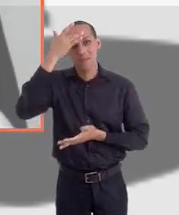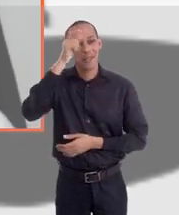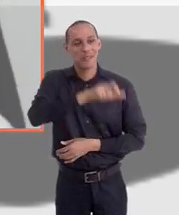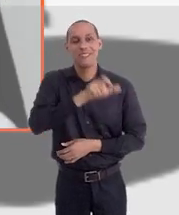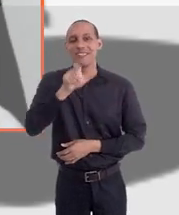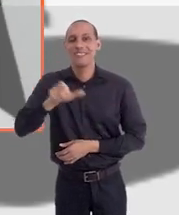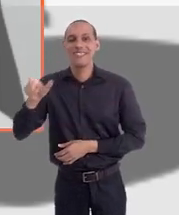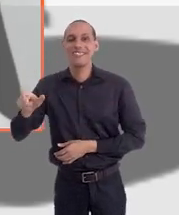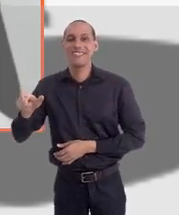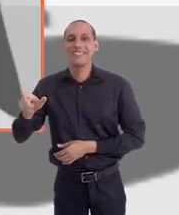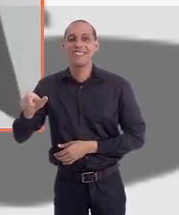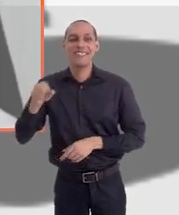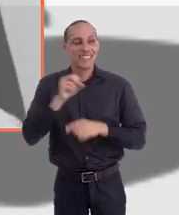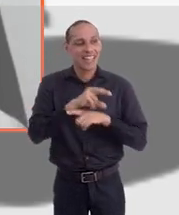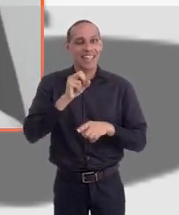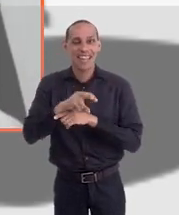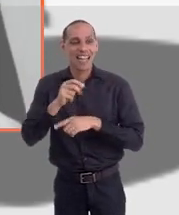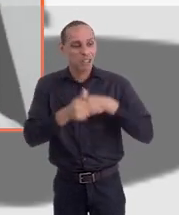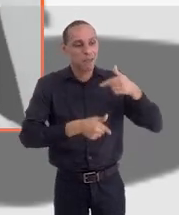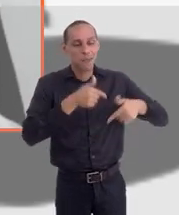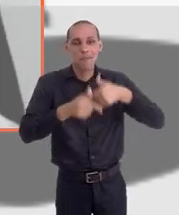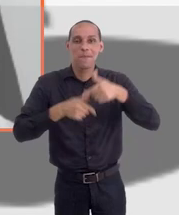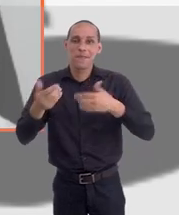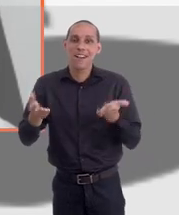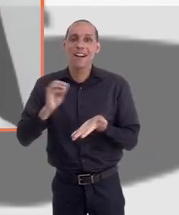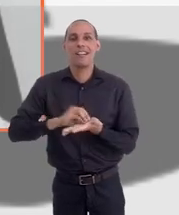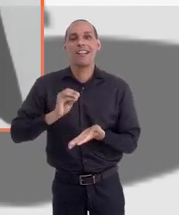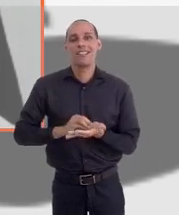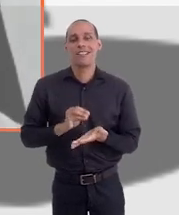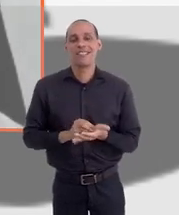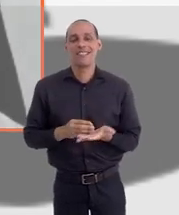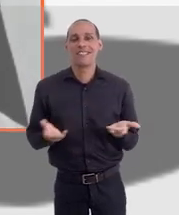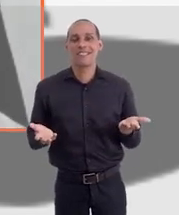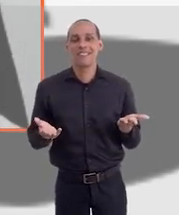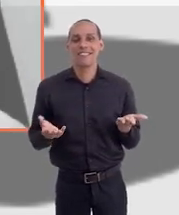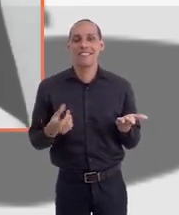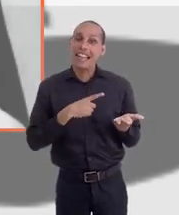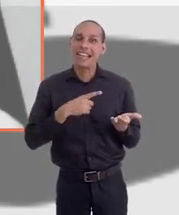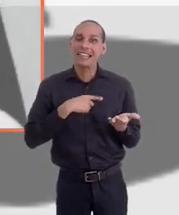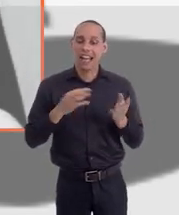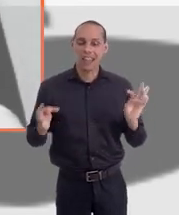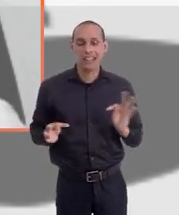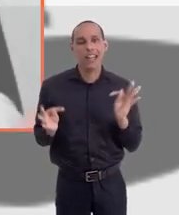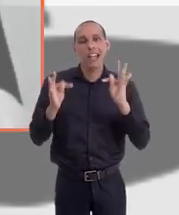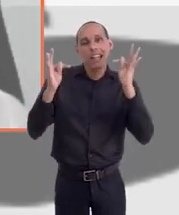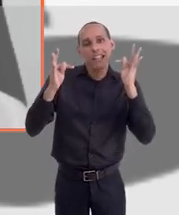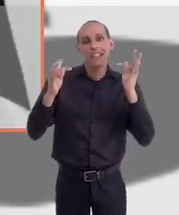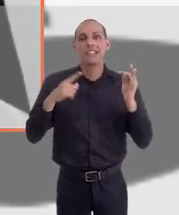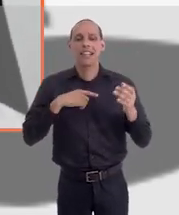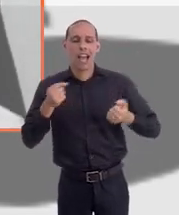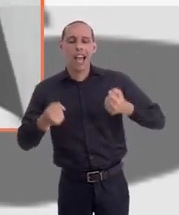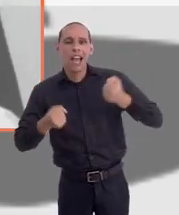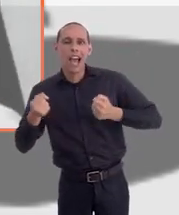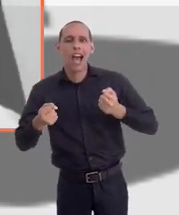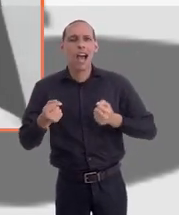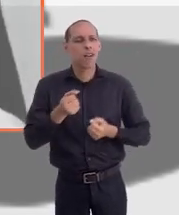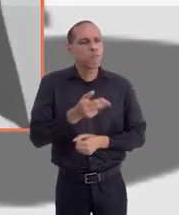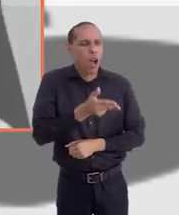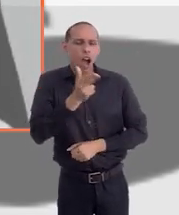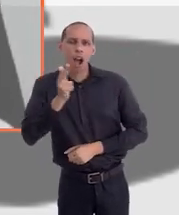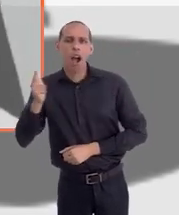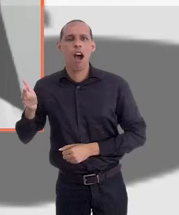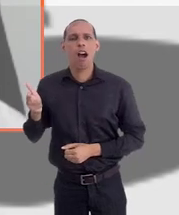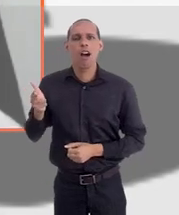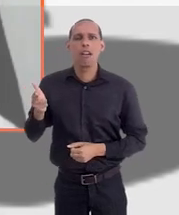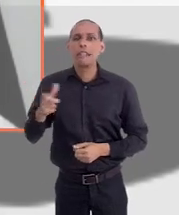pessoal, ou seja, gente para operar todos esses recursos materiais que foram investidos. Então, a gente tem tecnologia, tem viatura, tem arma,